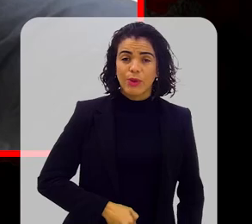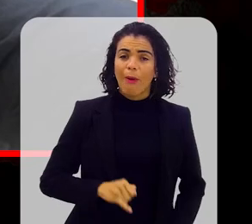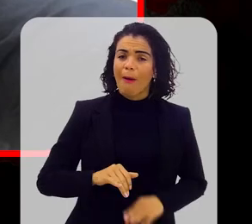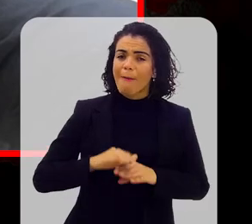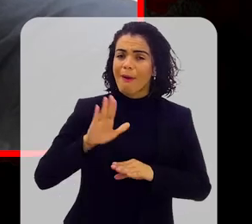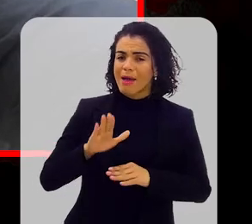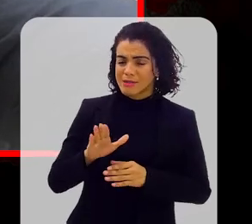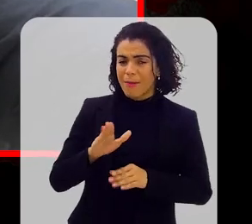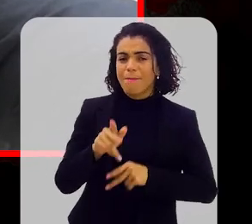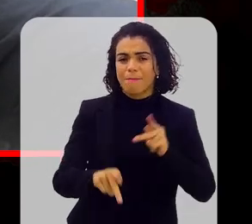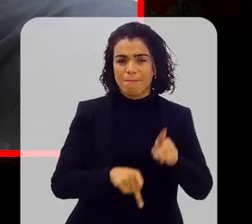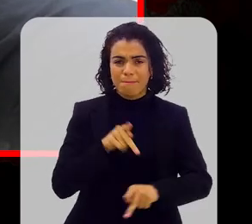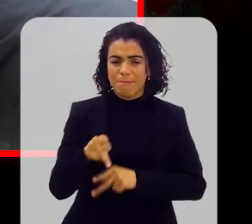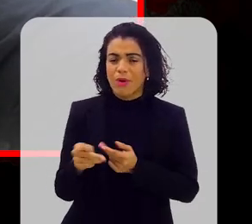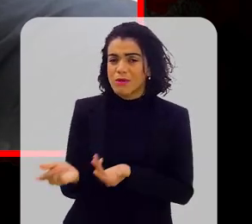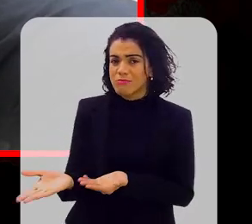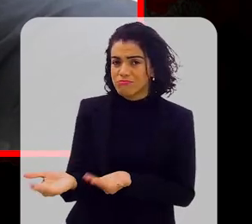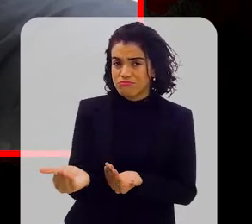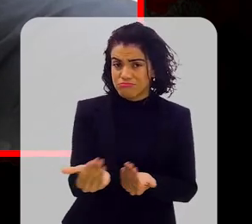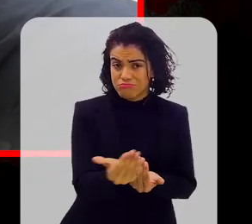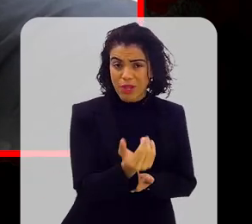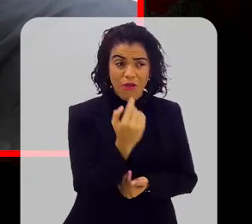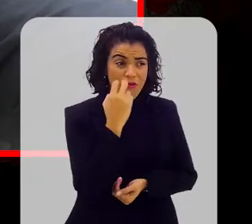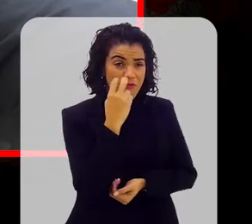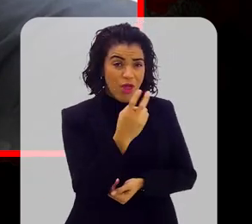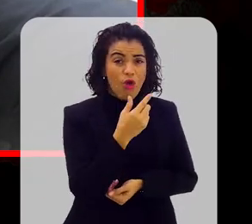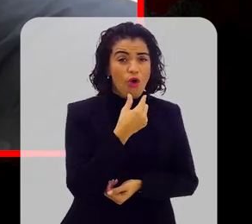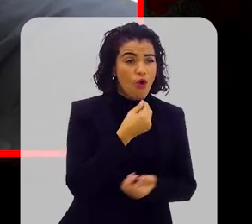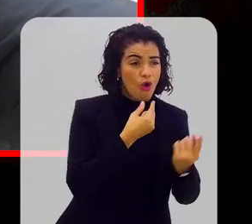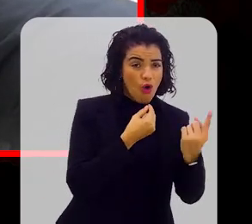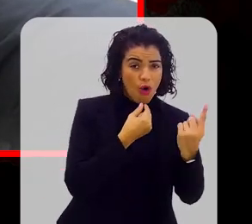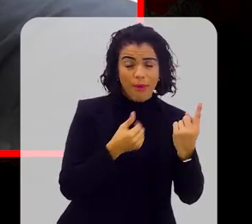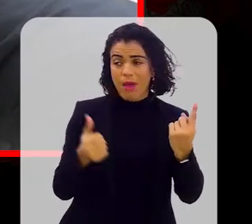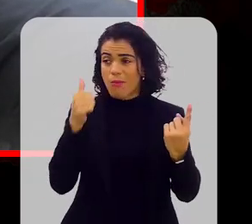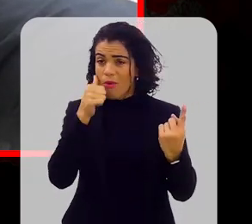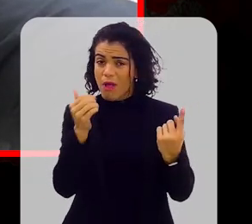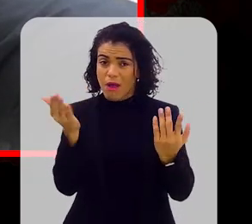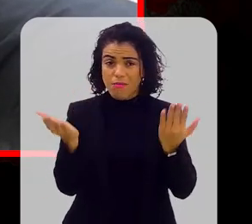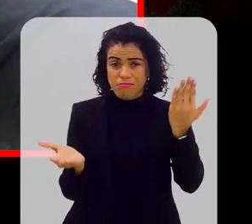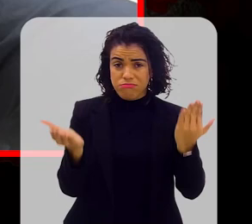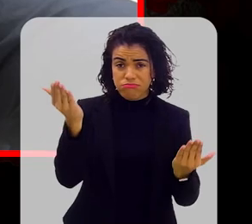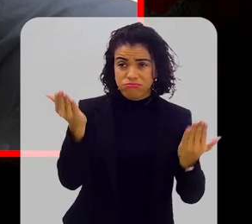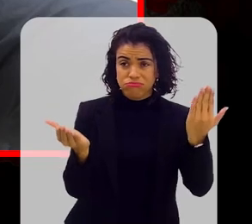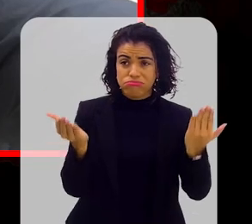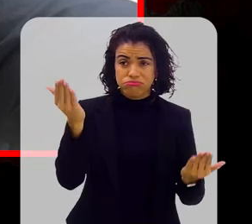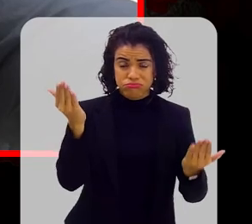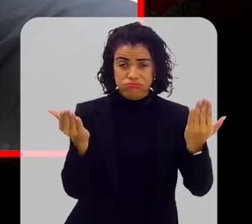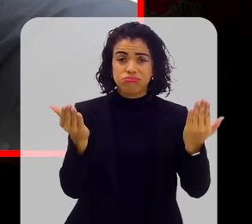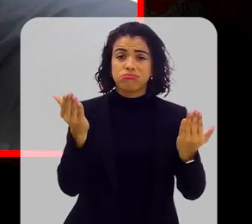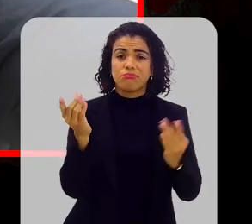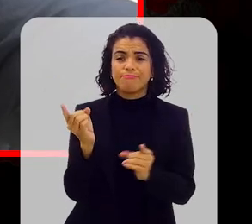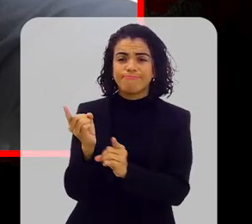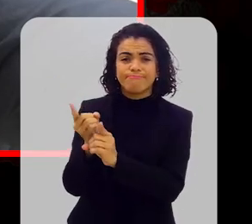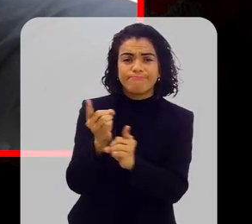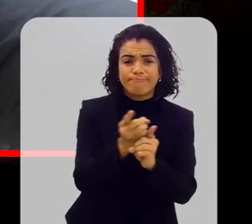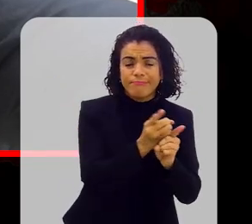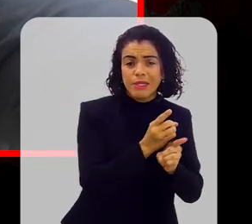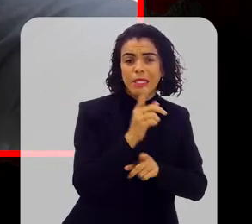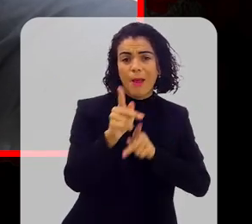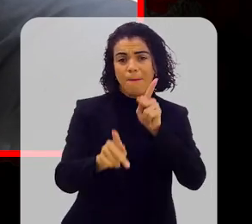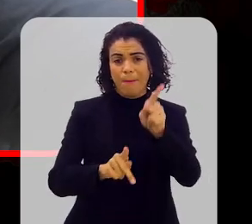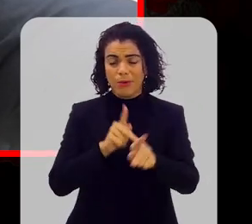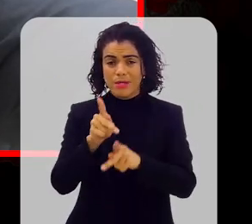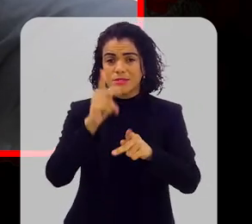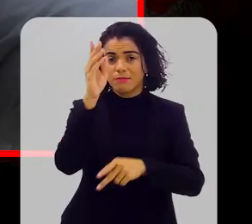jovem. Hoje, se a gente for considerar homens e mulheres, é o terceiro câncer em termos de prevalência, de incidência na população